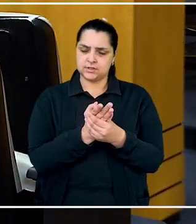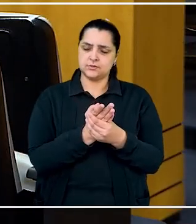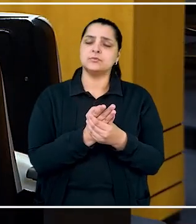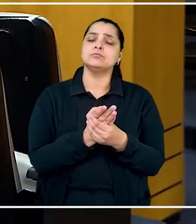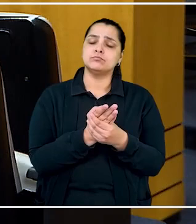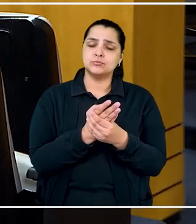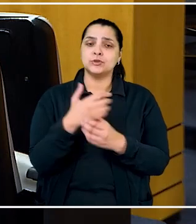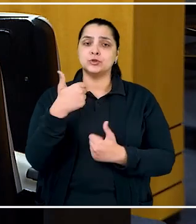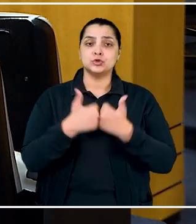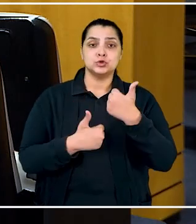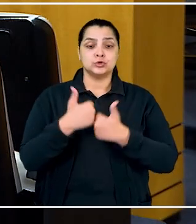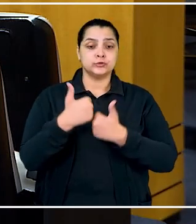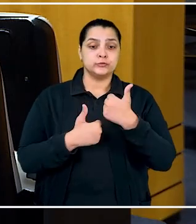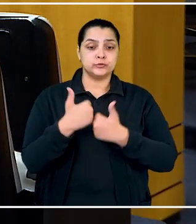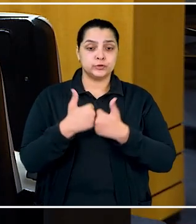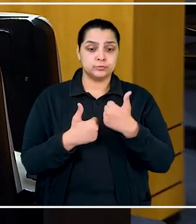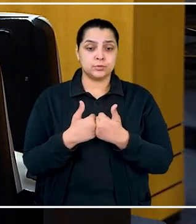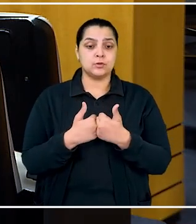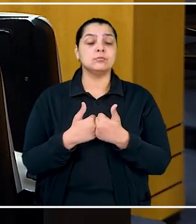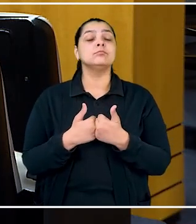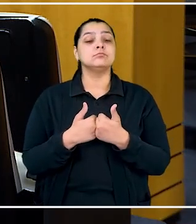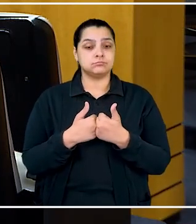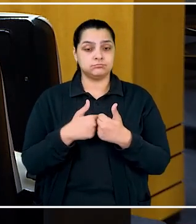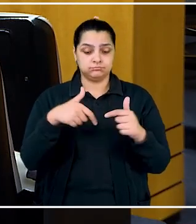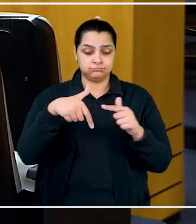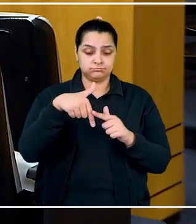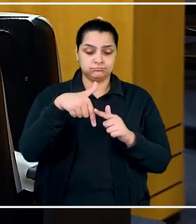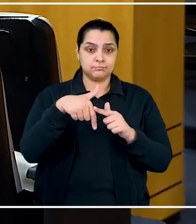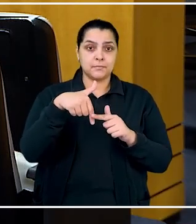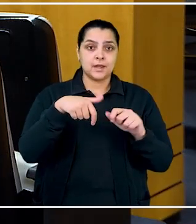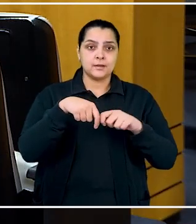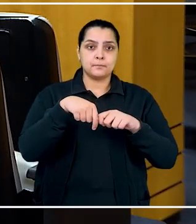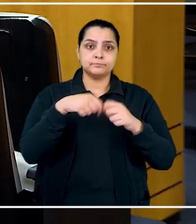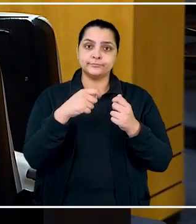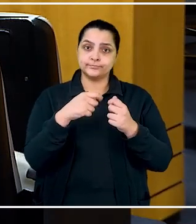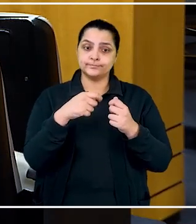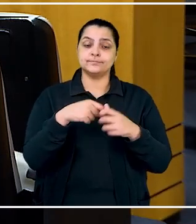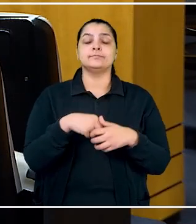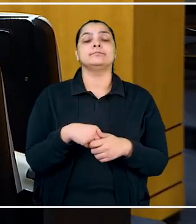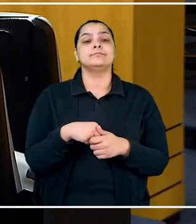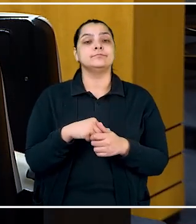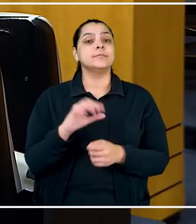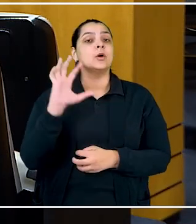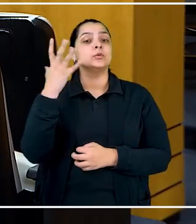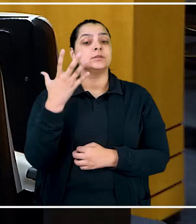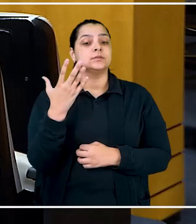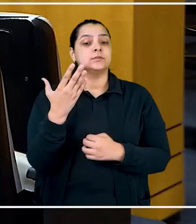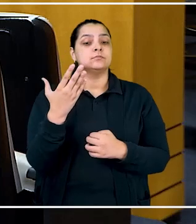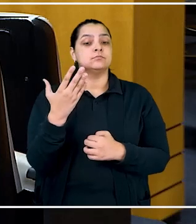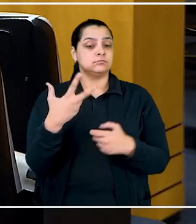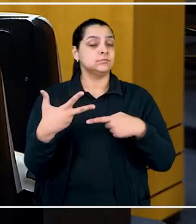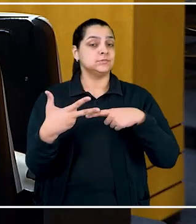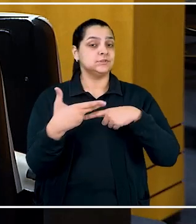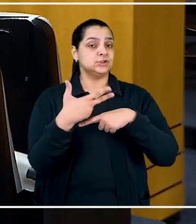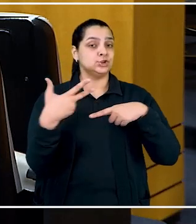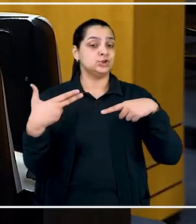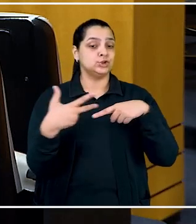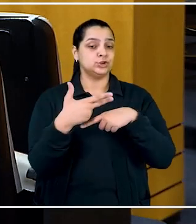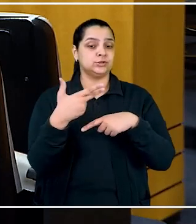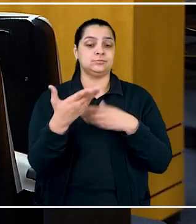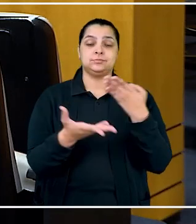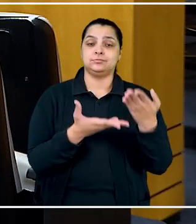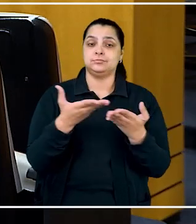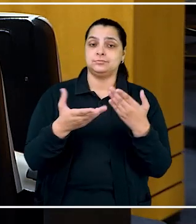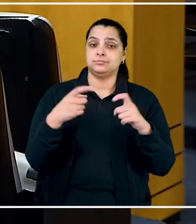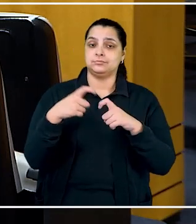trabalhista que durante o jogo de futebol sofreu uma fratura na perna direita. Como consequência, precisou de cirurgias,